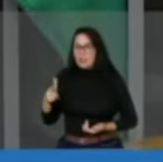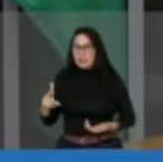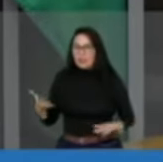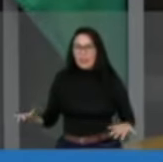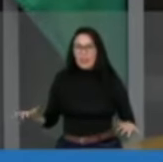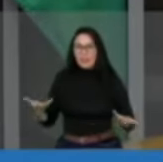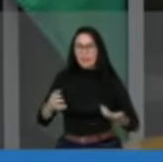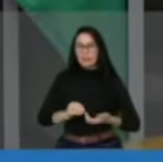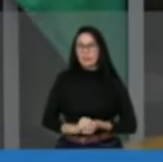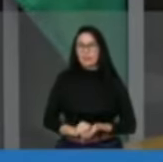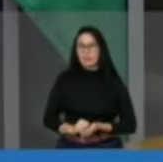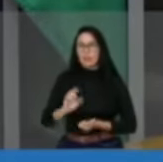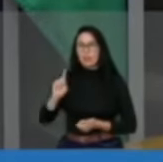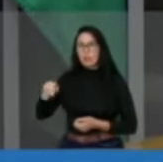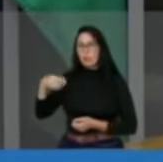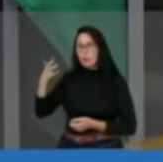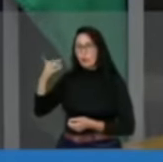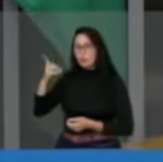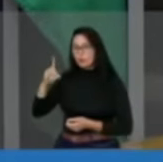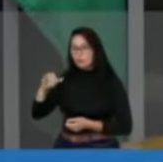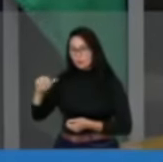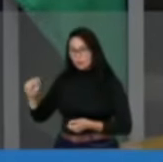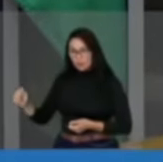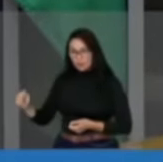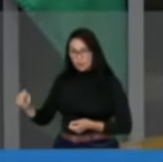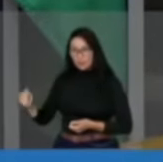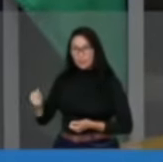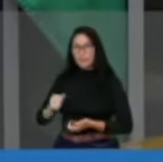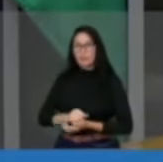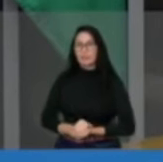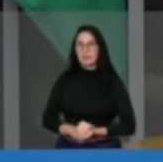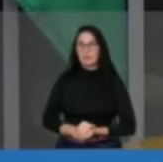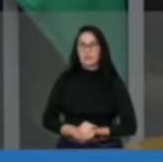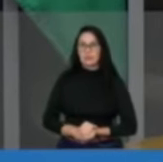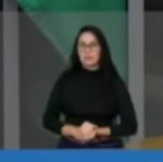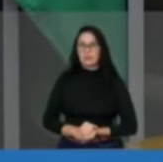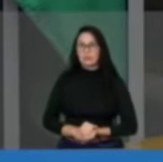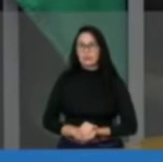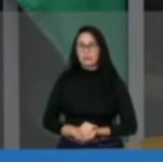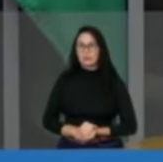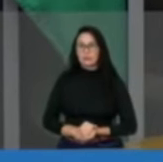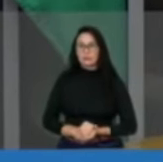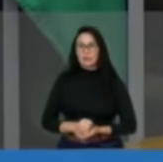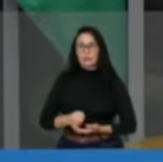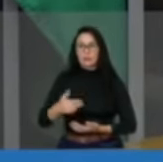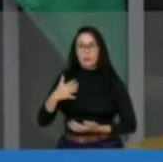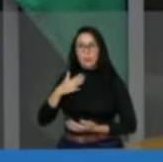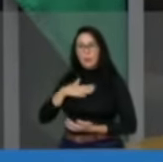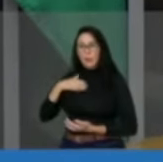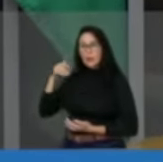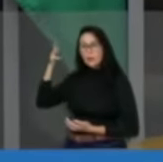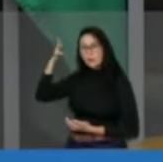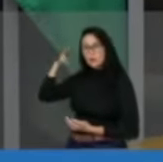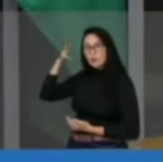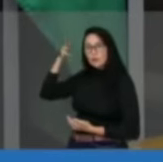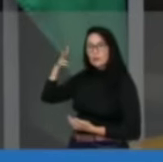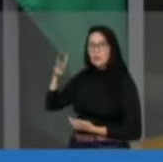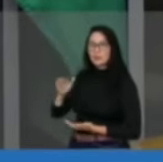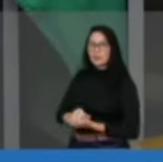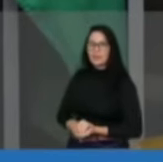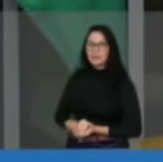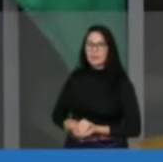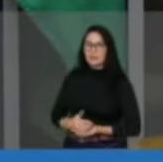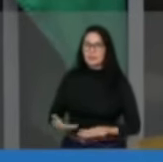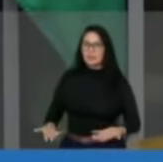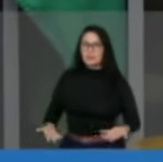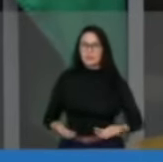dia seguinte, no dia seguinte ao meu discurso, faz uma notícia de fato, não ele,